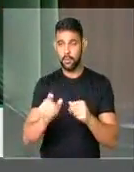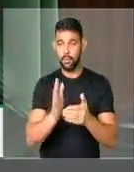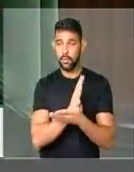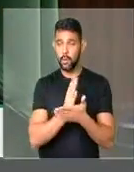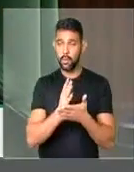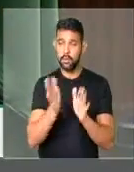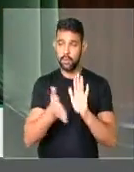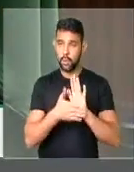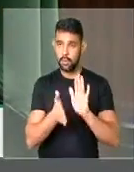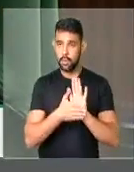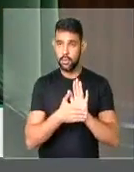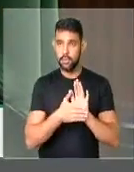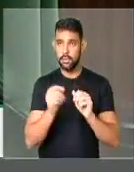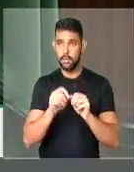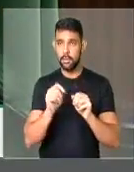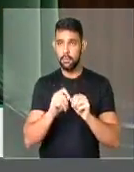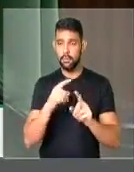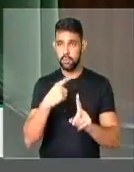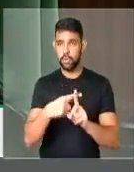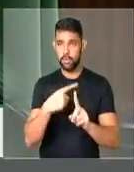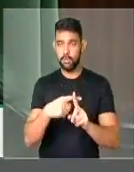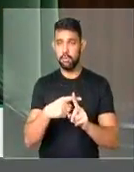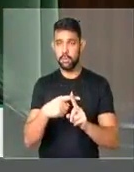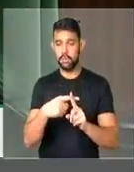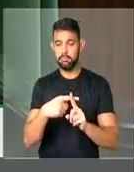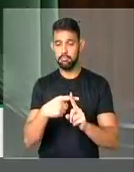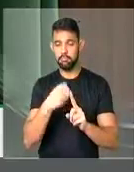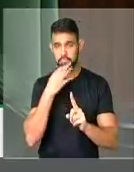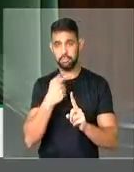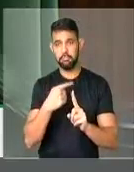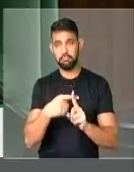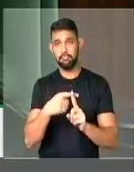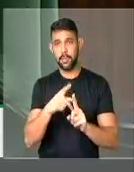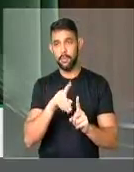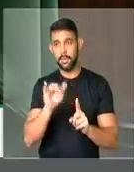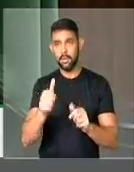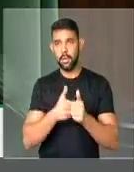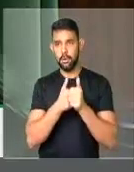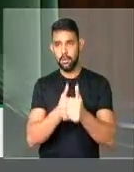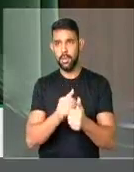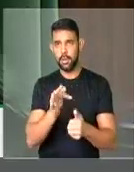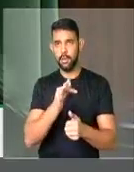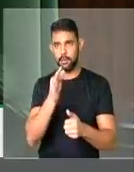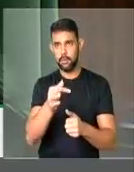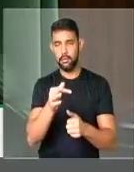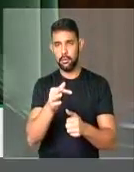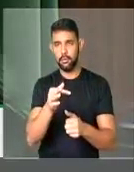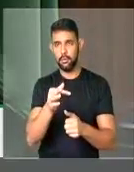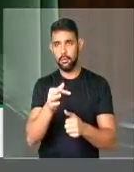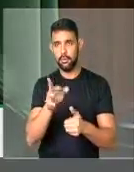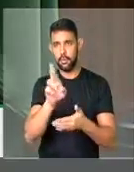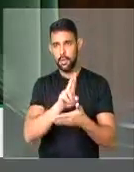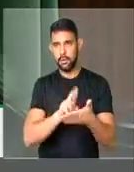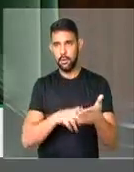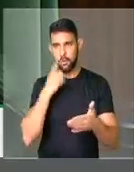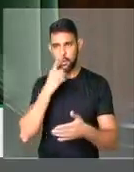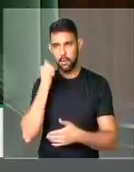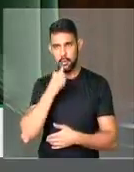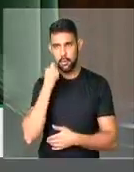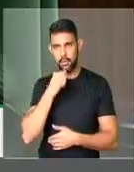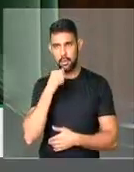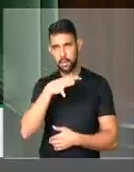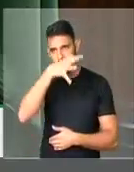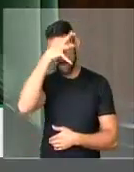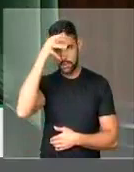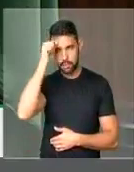Então, as propostas são muito positivas e o pessoal acompanhará, portanto, o relatório da deputada